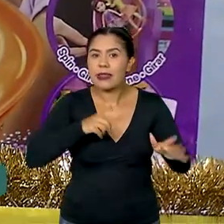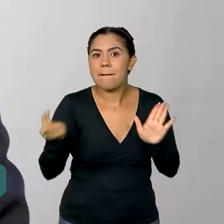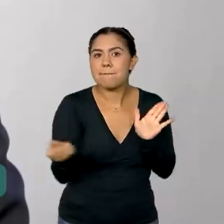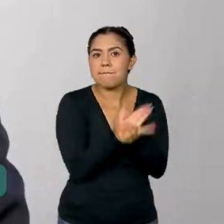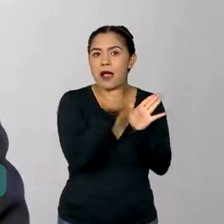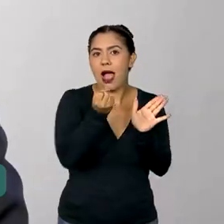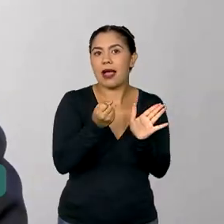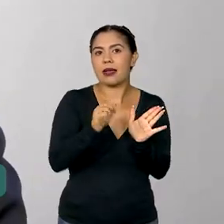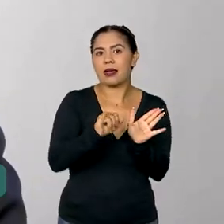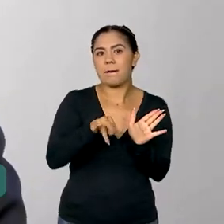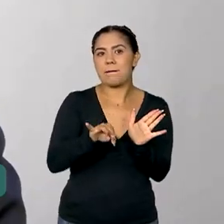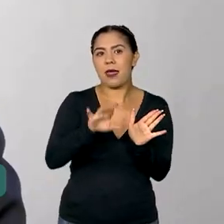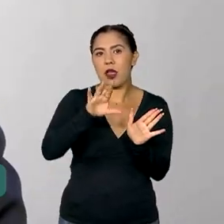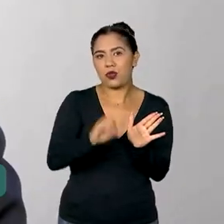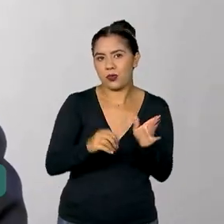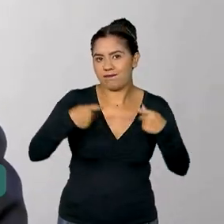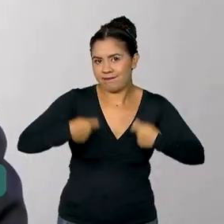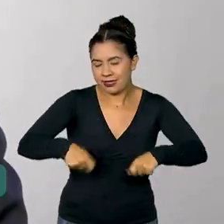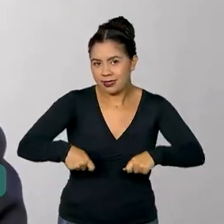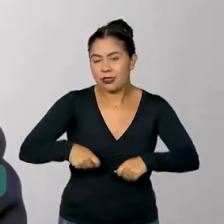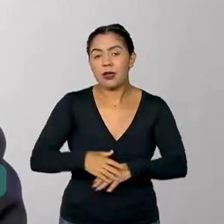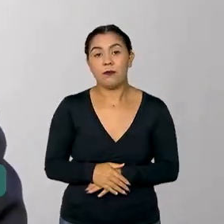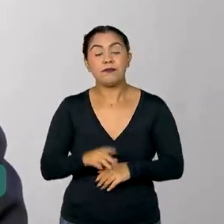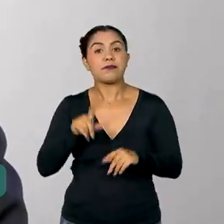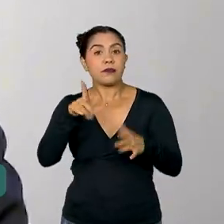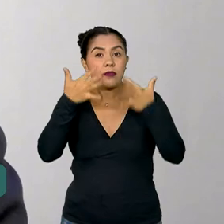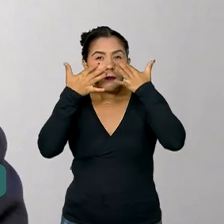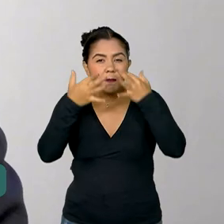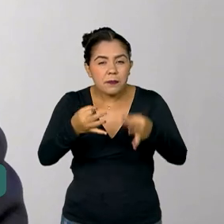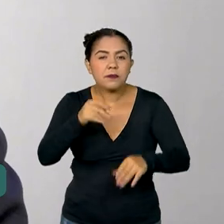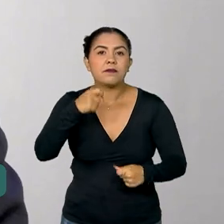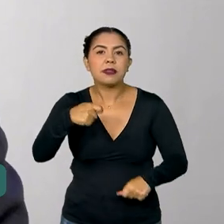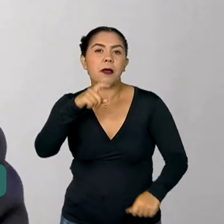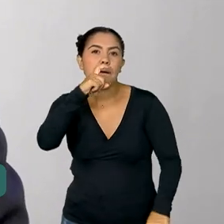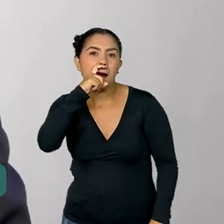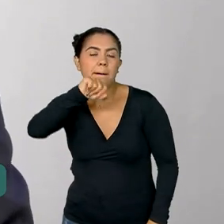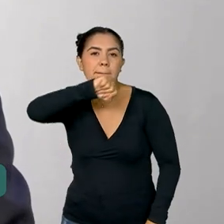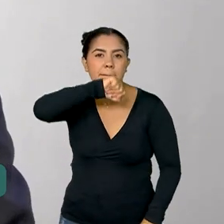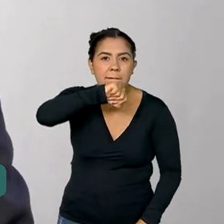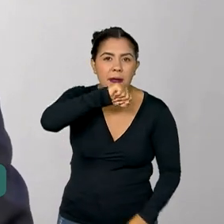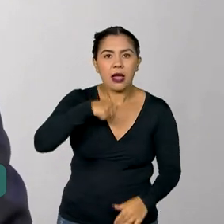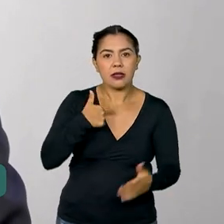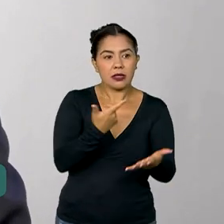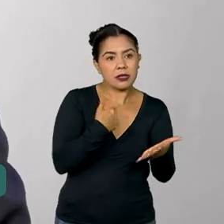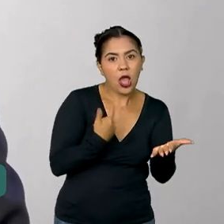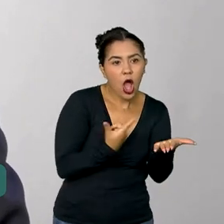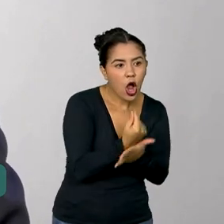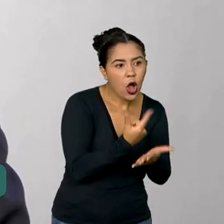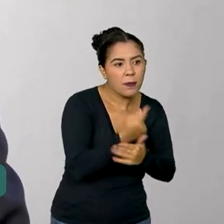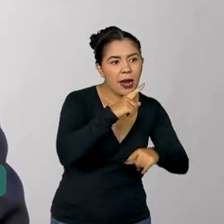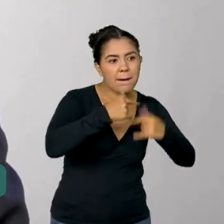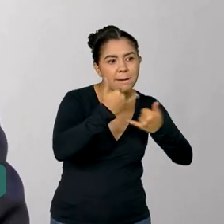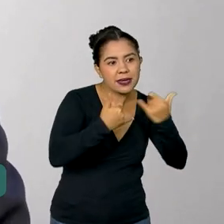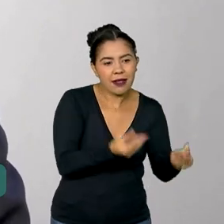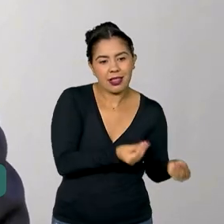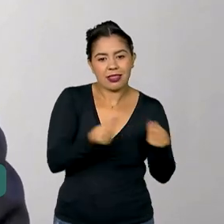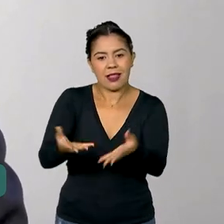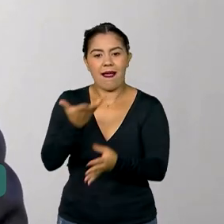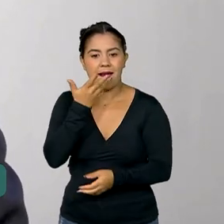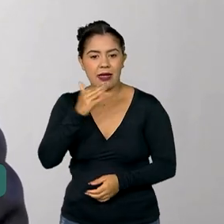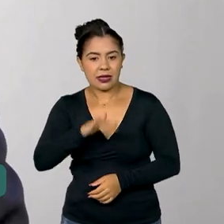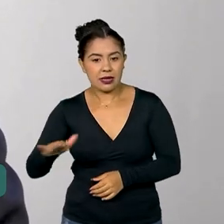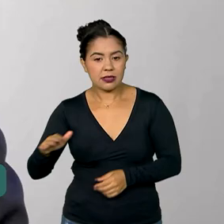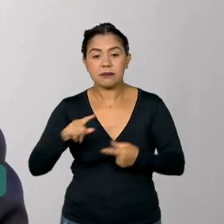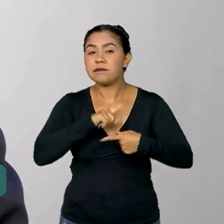Inmetro. Alguns cuidados devem ser observados pelos pais e responsáveis ao oferecer brinquedos para as crianças. O primeiro